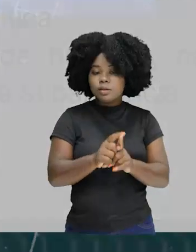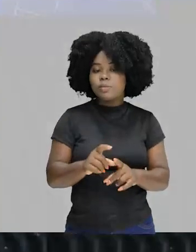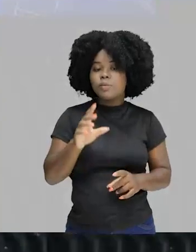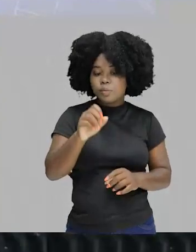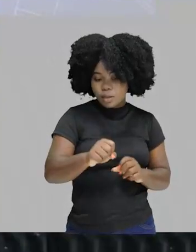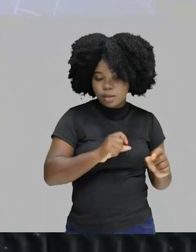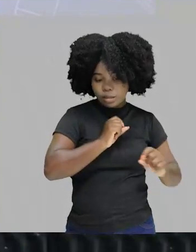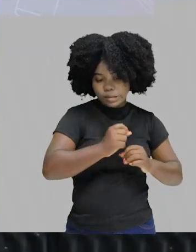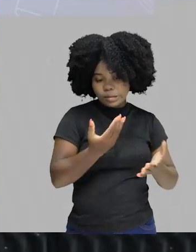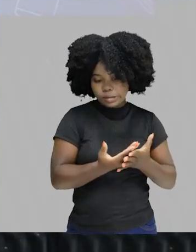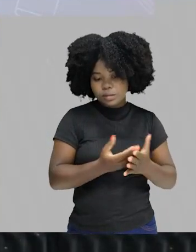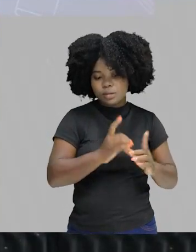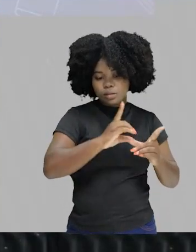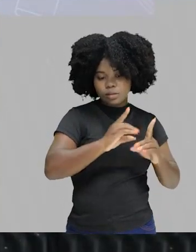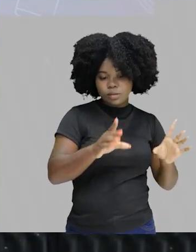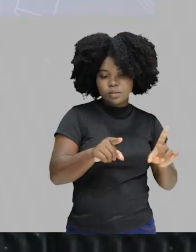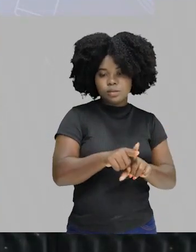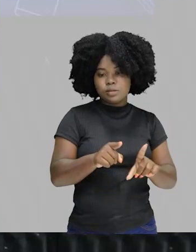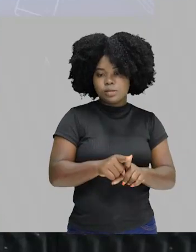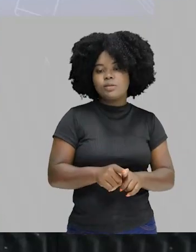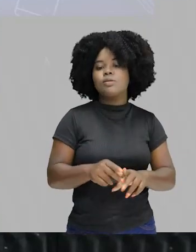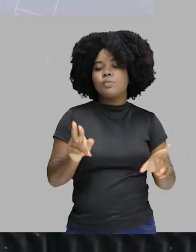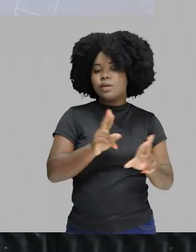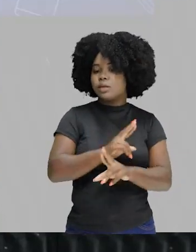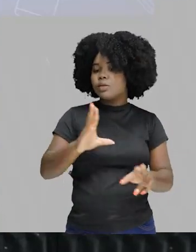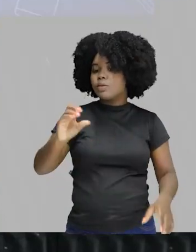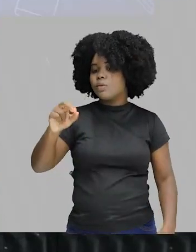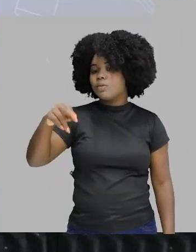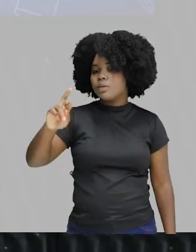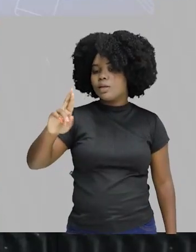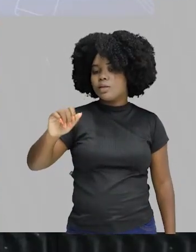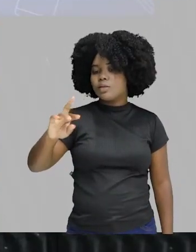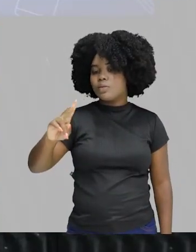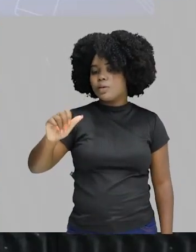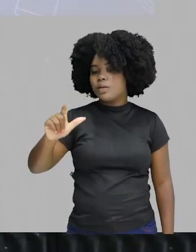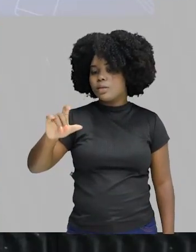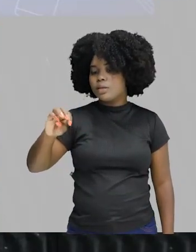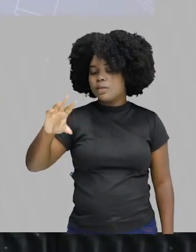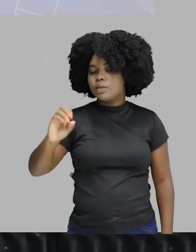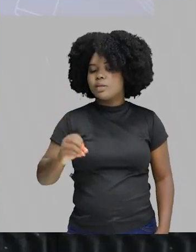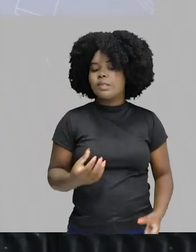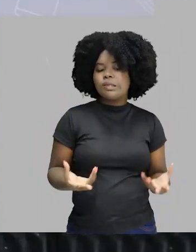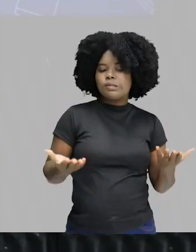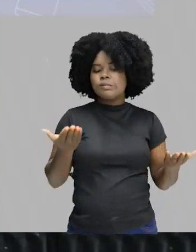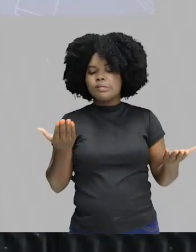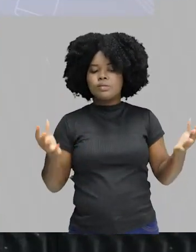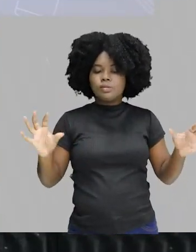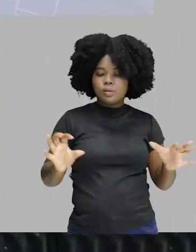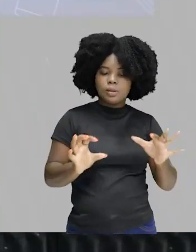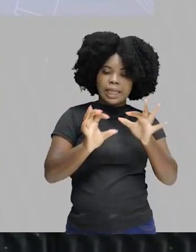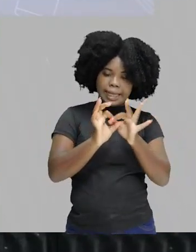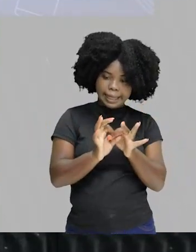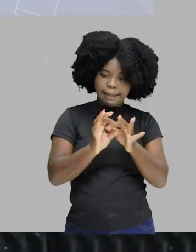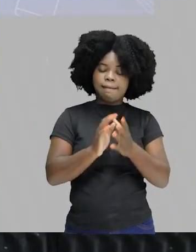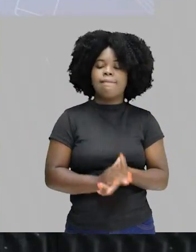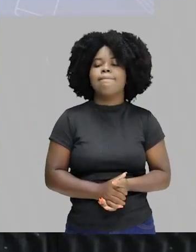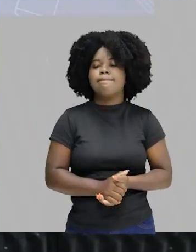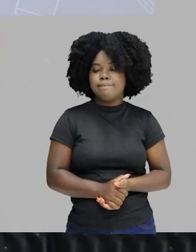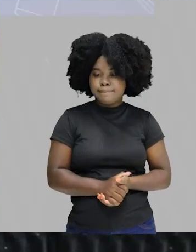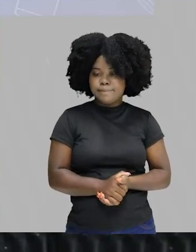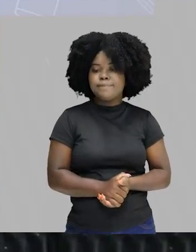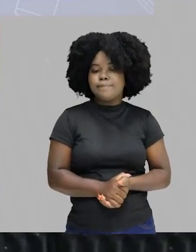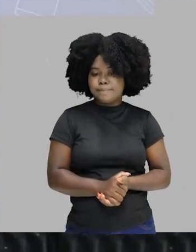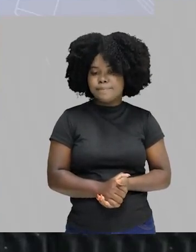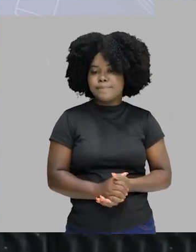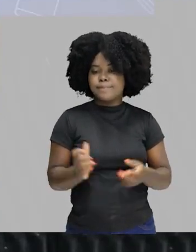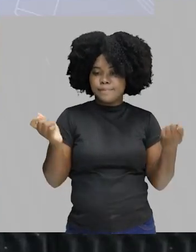democracia, pode pegar aulas sobre contratualismo, e dá lá uma olhadinha que você vai complementar uma com a outra, unir. Esse é o barato do conhecimento, quando